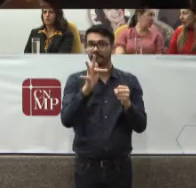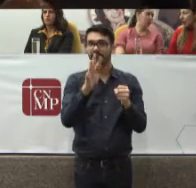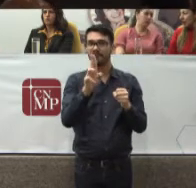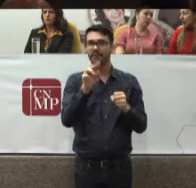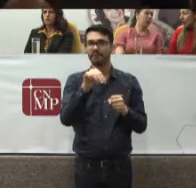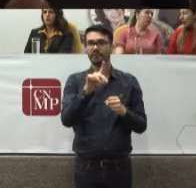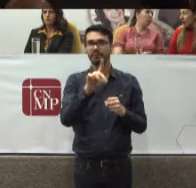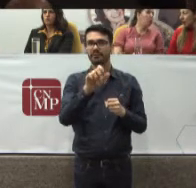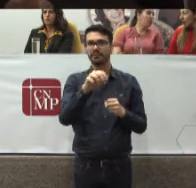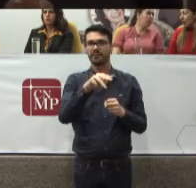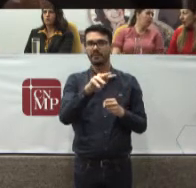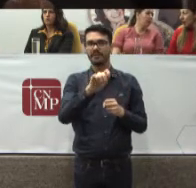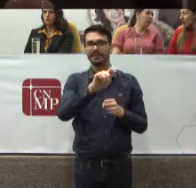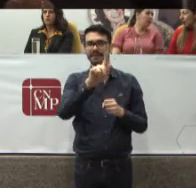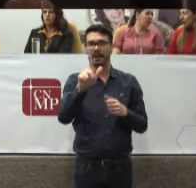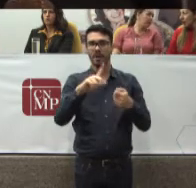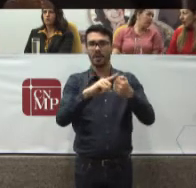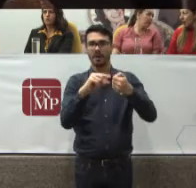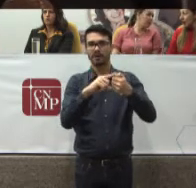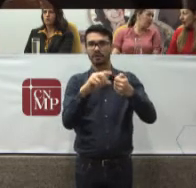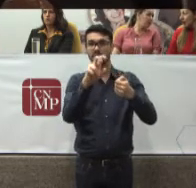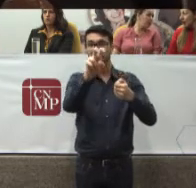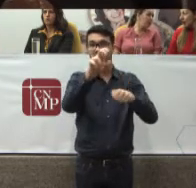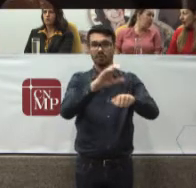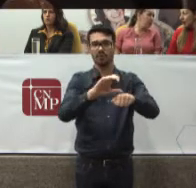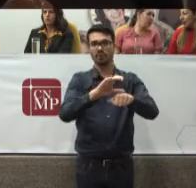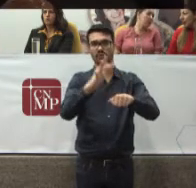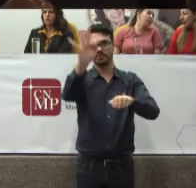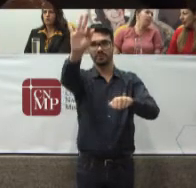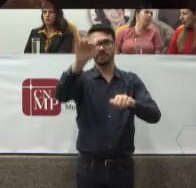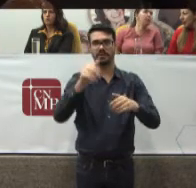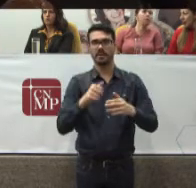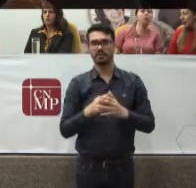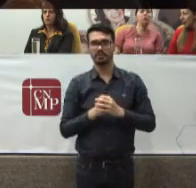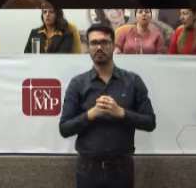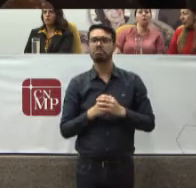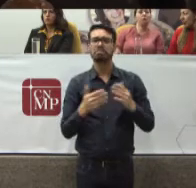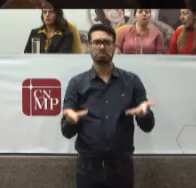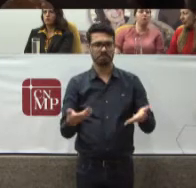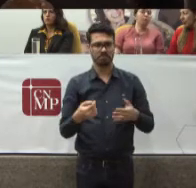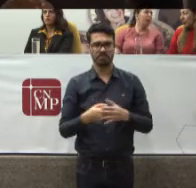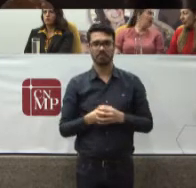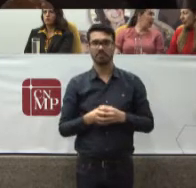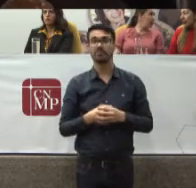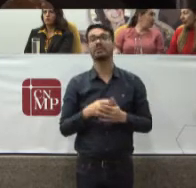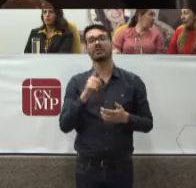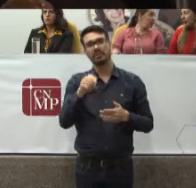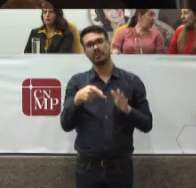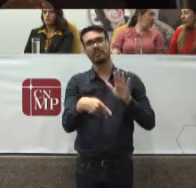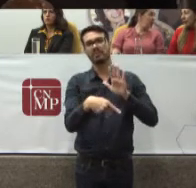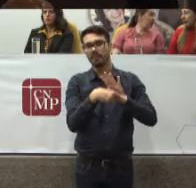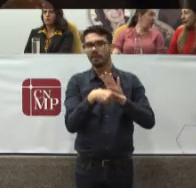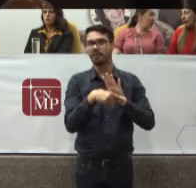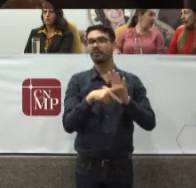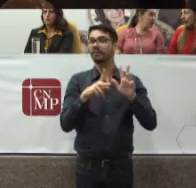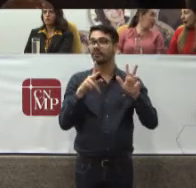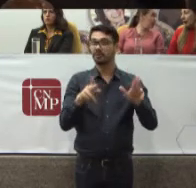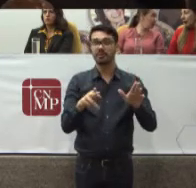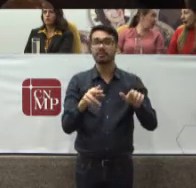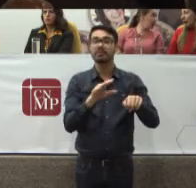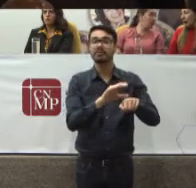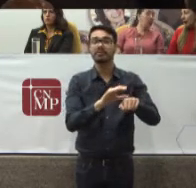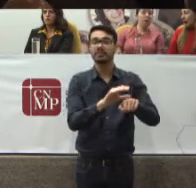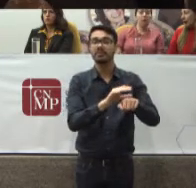Quinto Ele vem Como A premissa De um corolário Seguinte